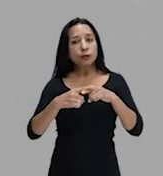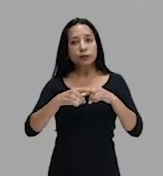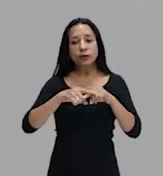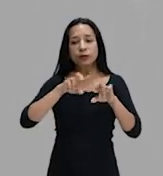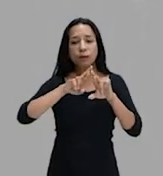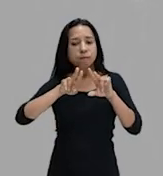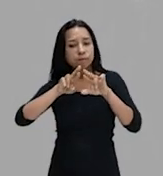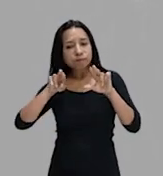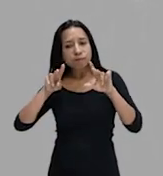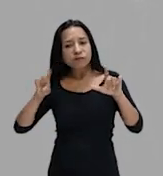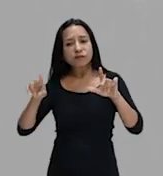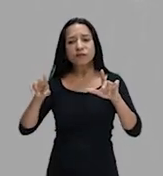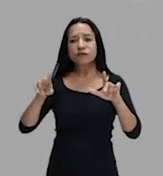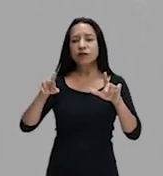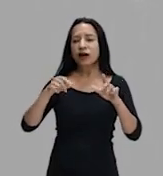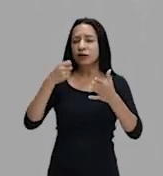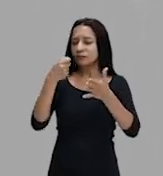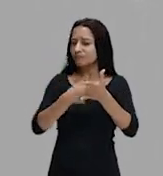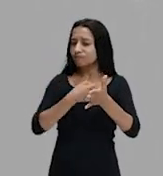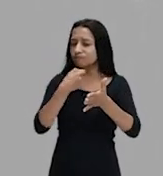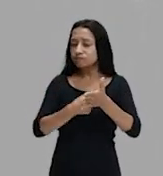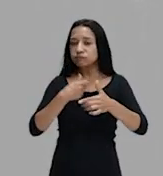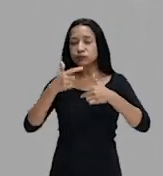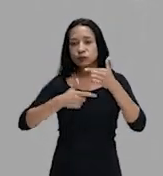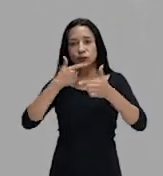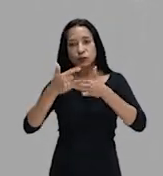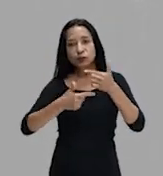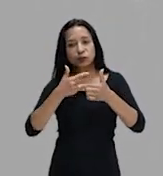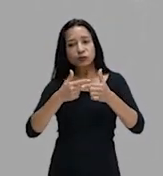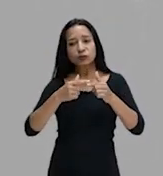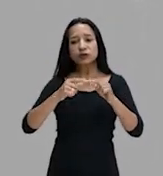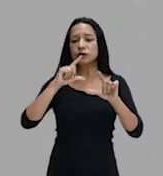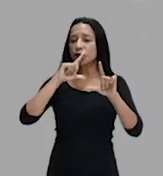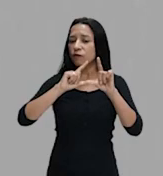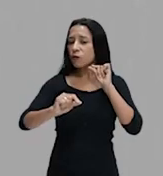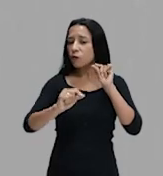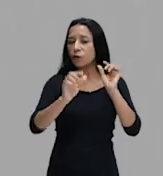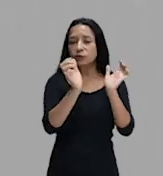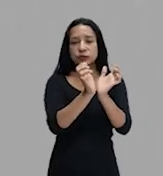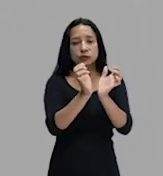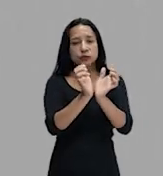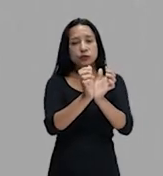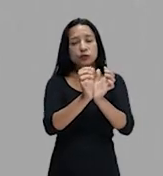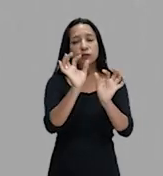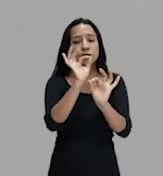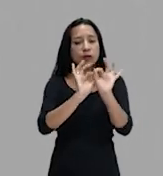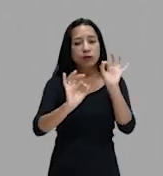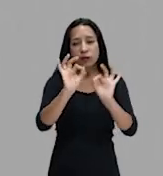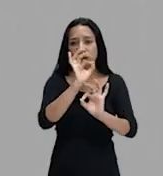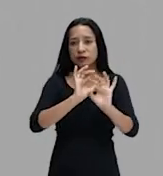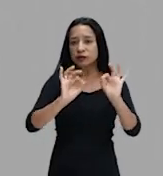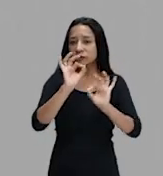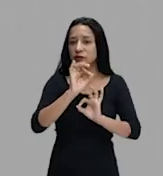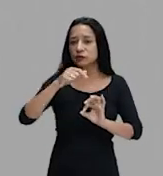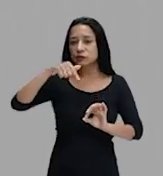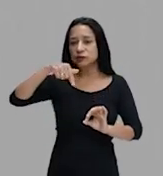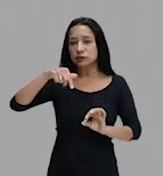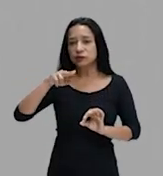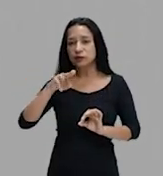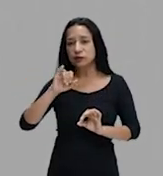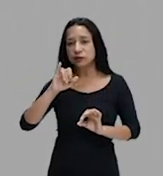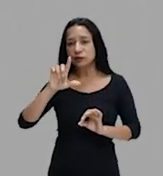mecanismos de lutas, desde fugas coletivas, para a formação, por exemplo, de quilombos,